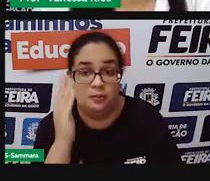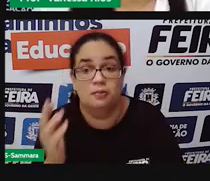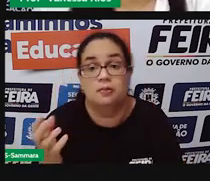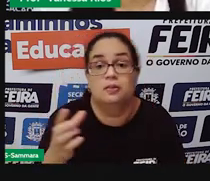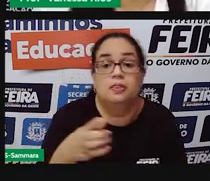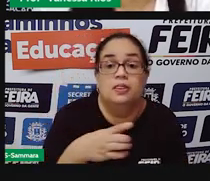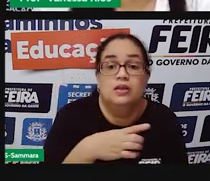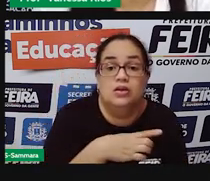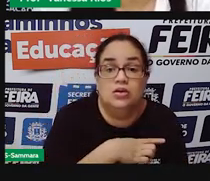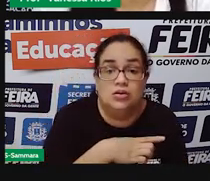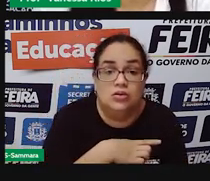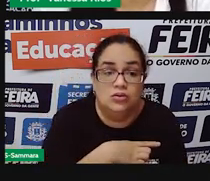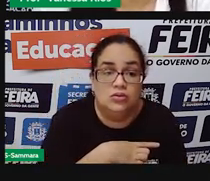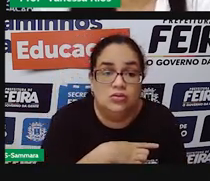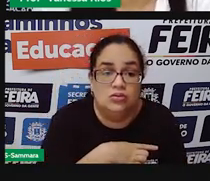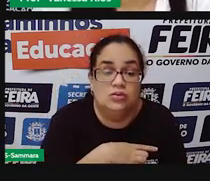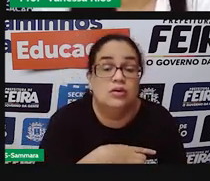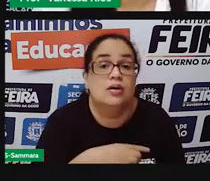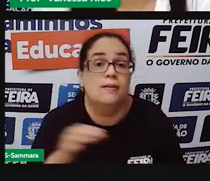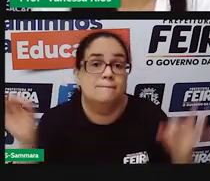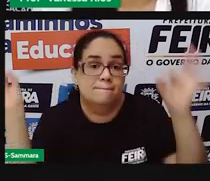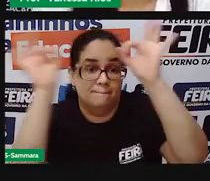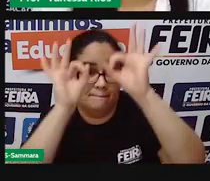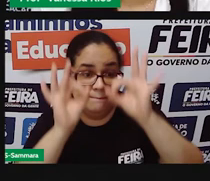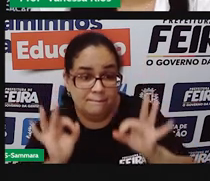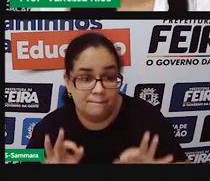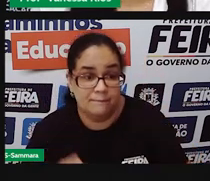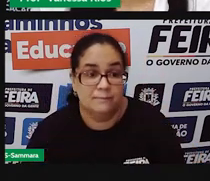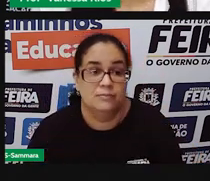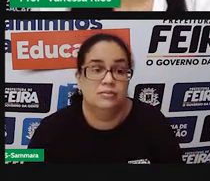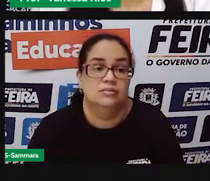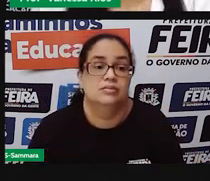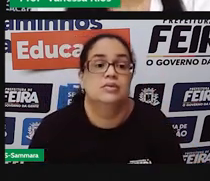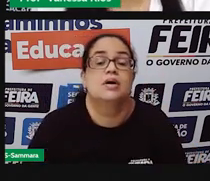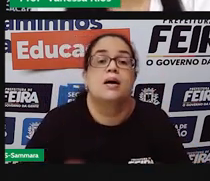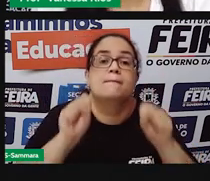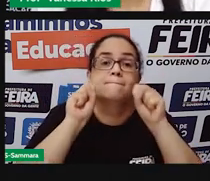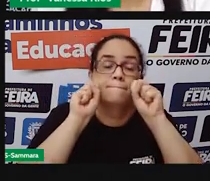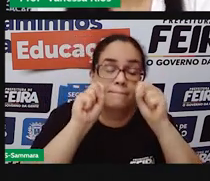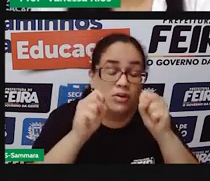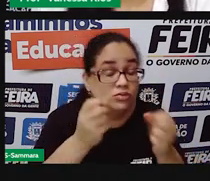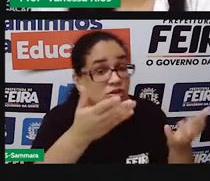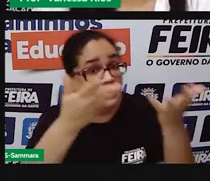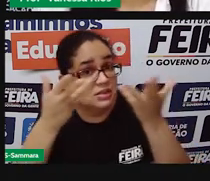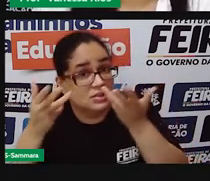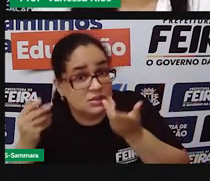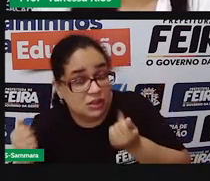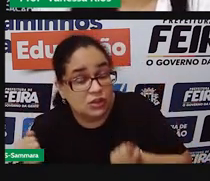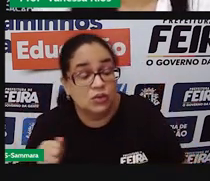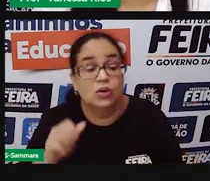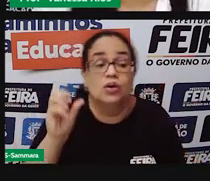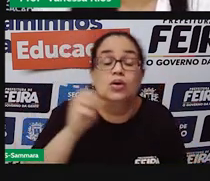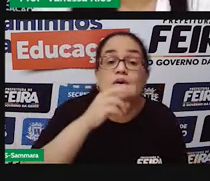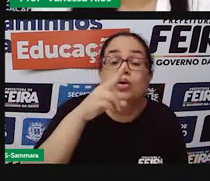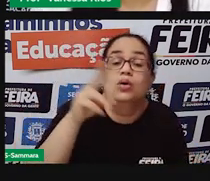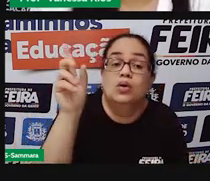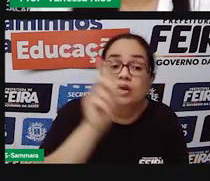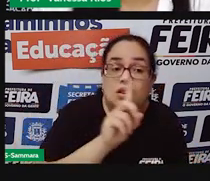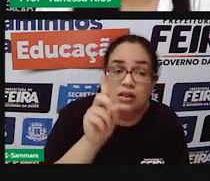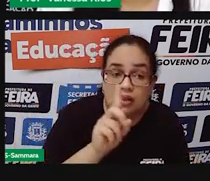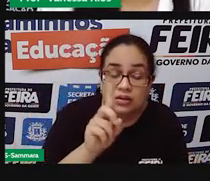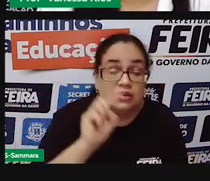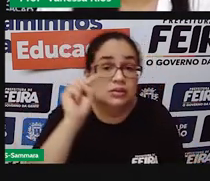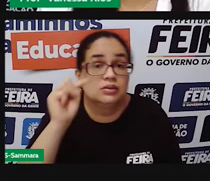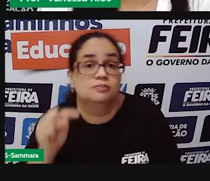entrar em prática, não, ele passa por um processo de votação que pode ser aceito ou não pelos demais colegas e